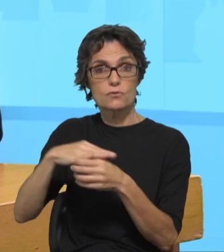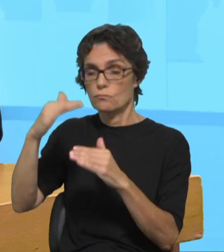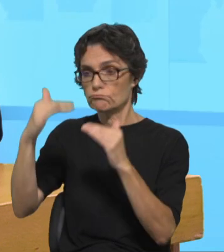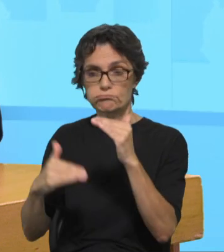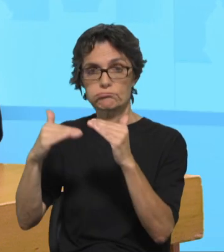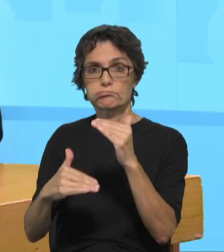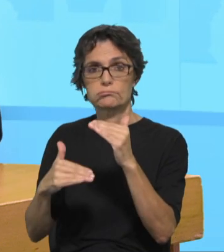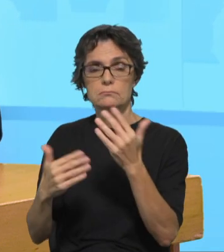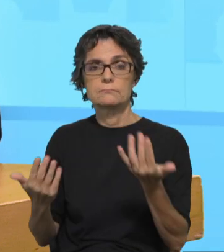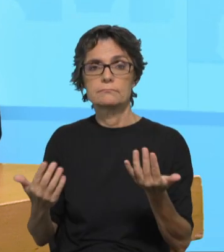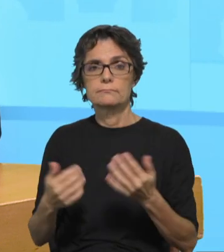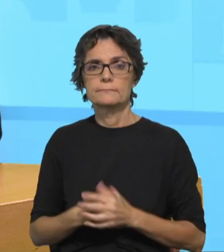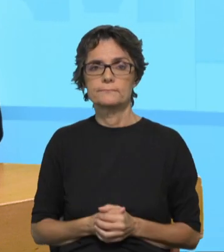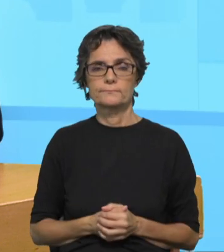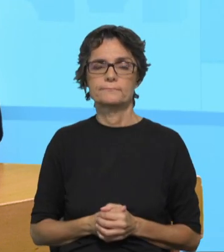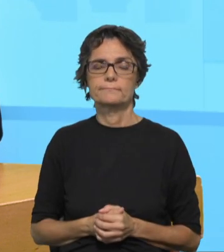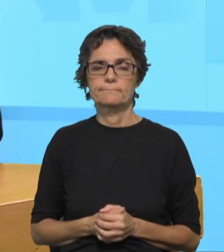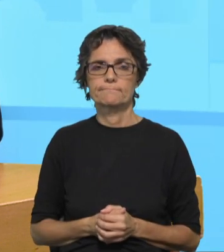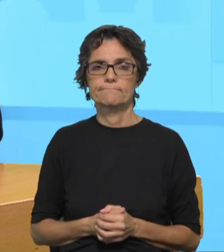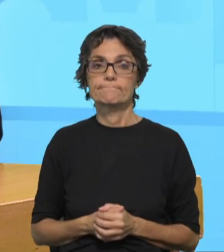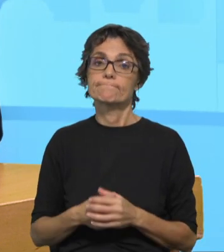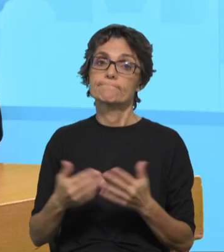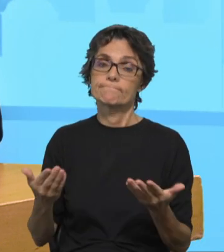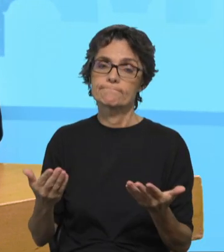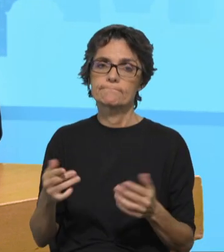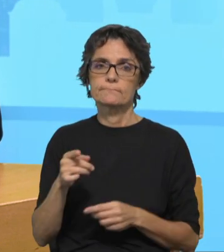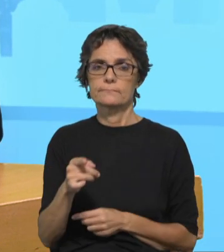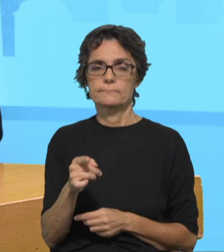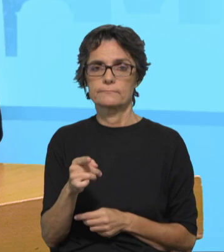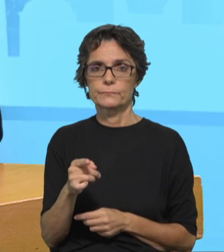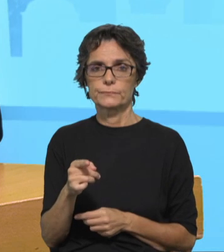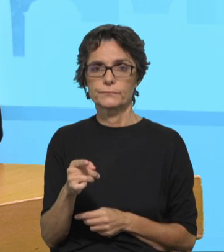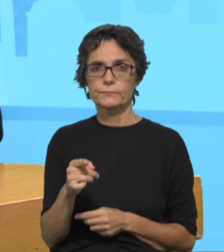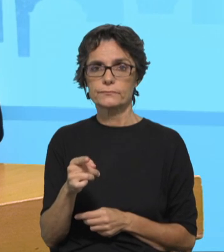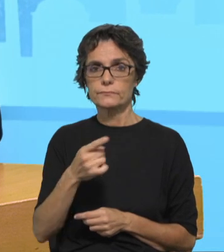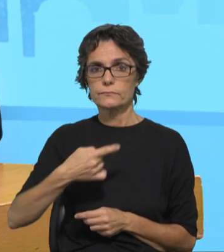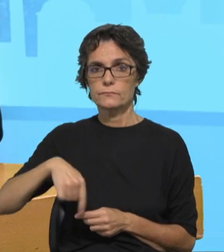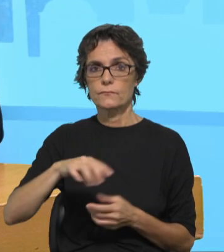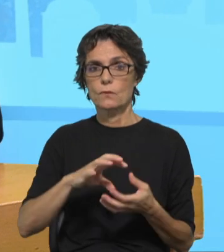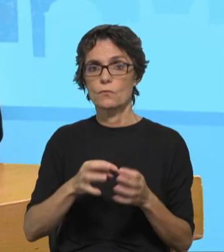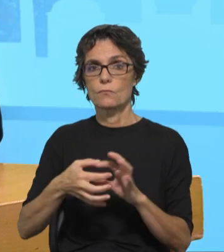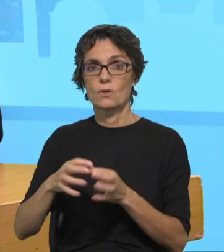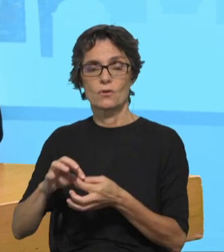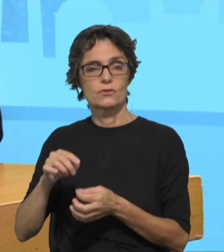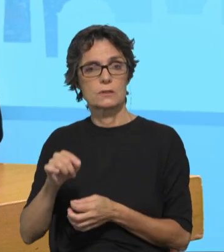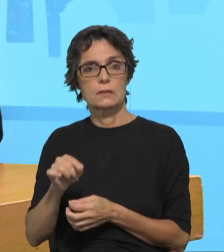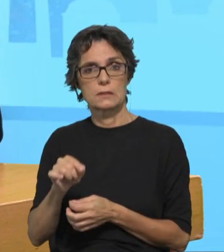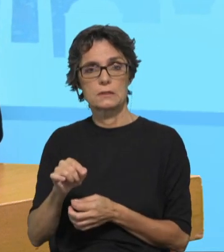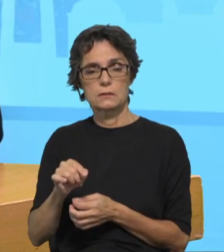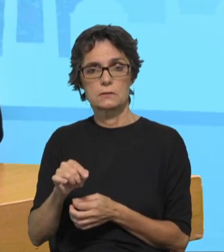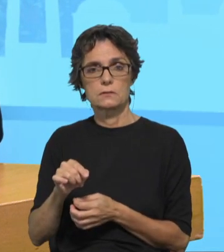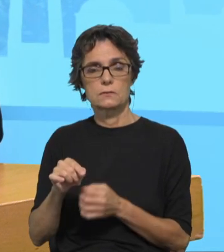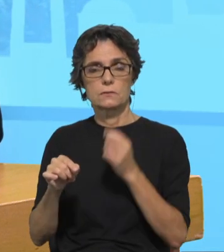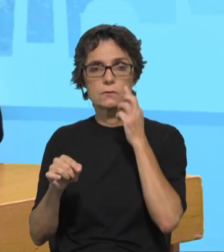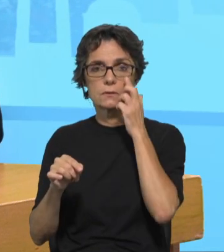amigos para sempre? E Derrida diz, só numa lógica de não senso que os cristãos têm,